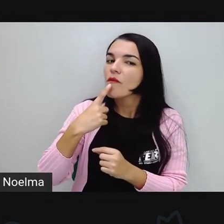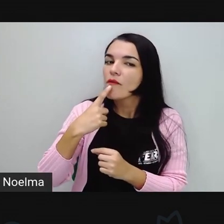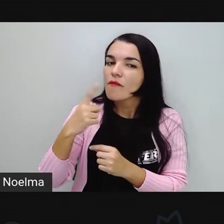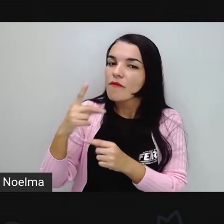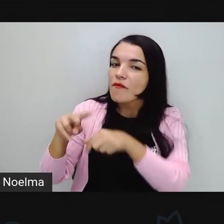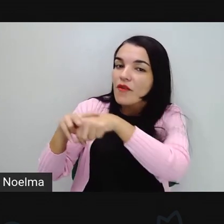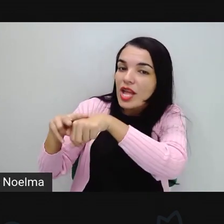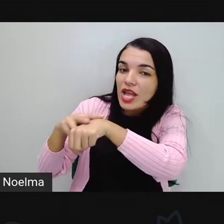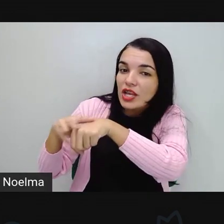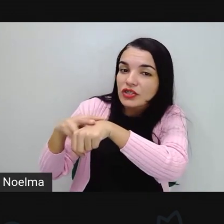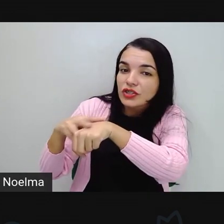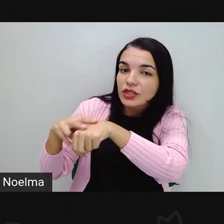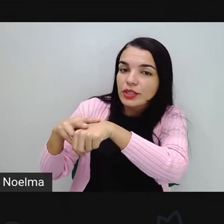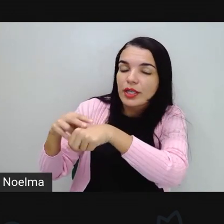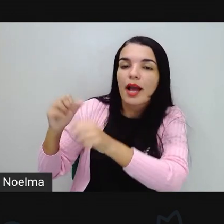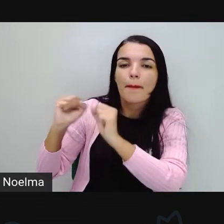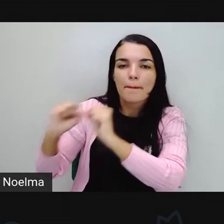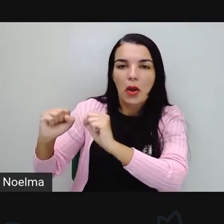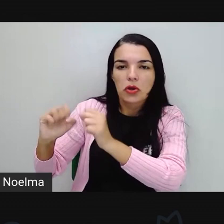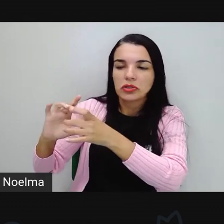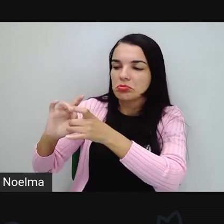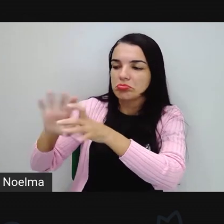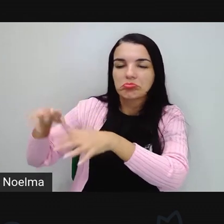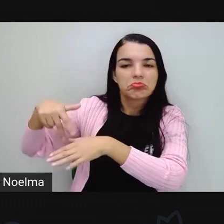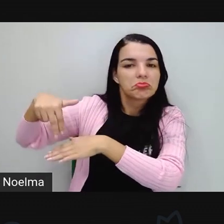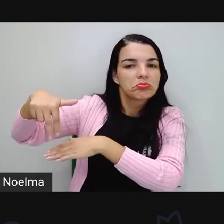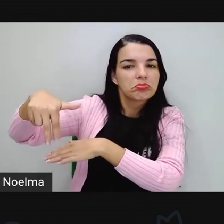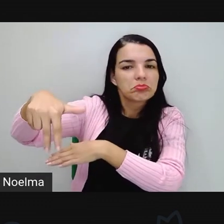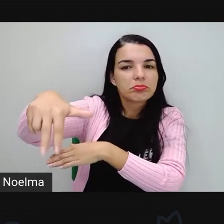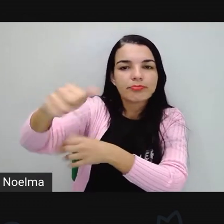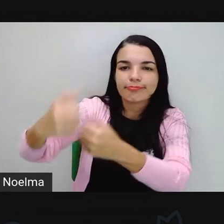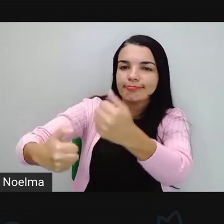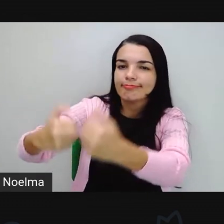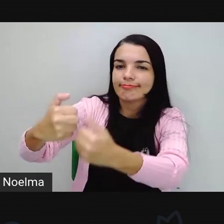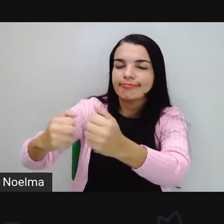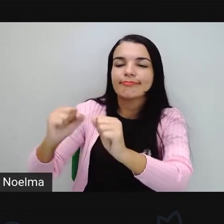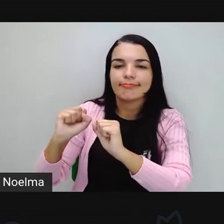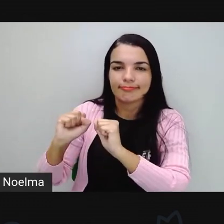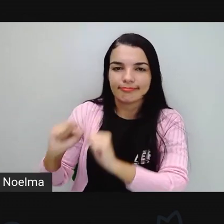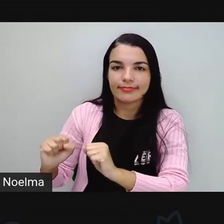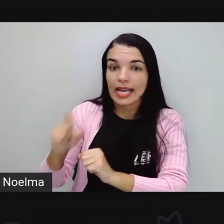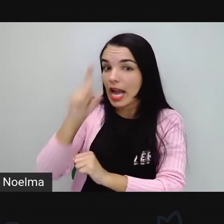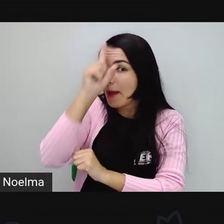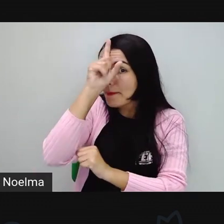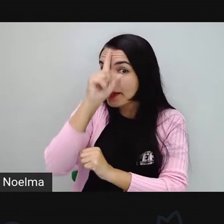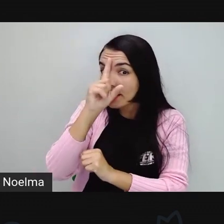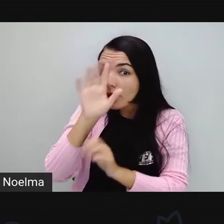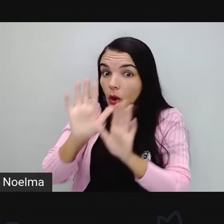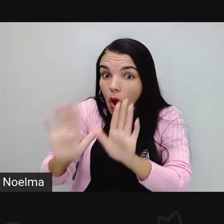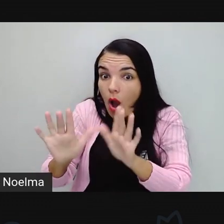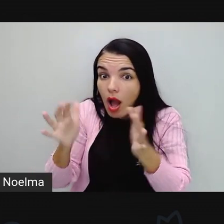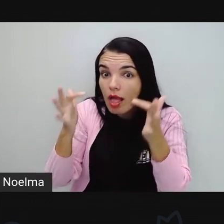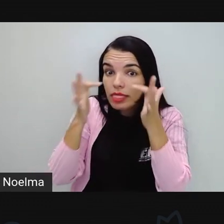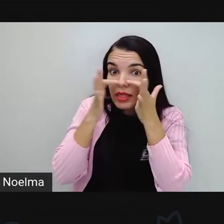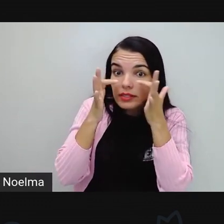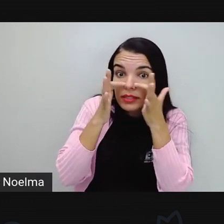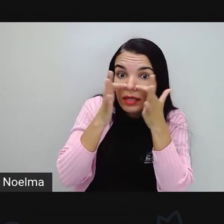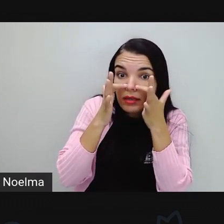está no verde, significa que pode passar, né? Amarelo, atenção.